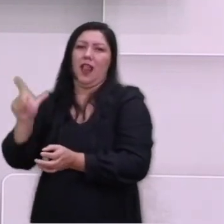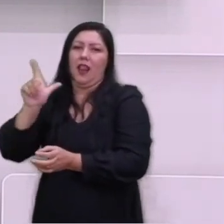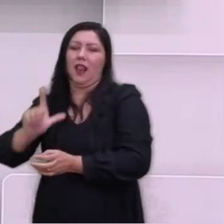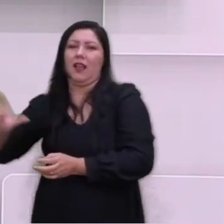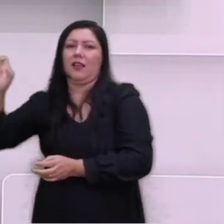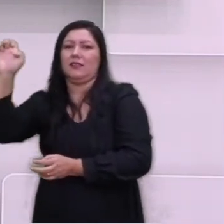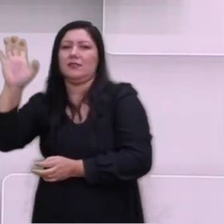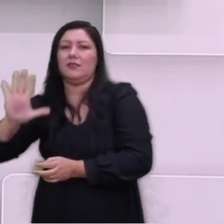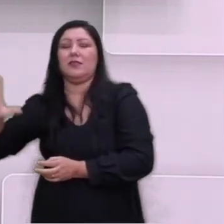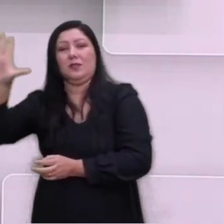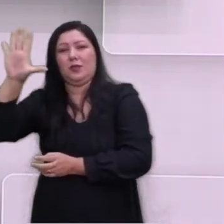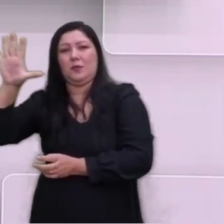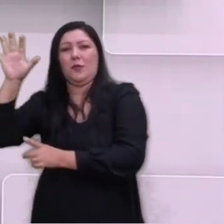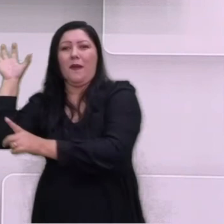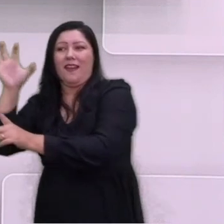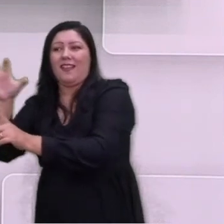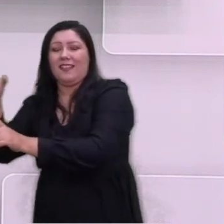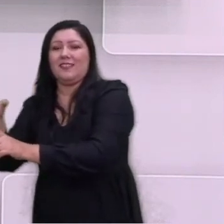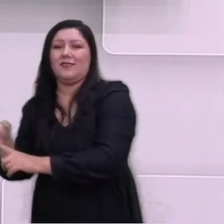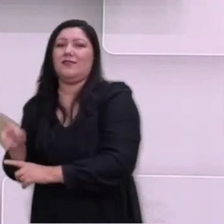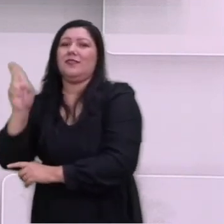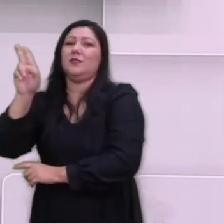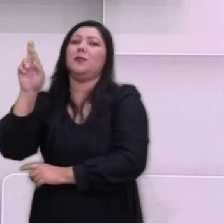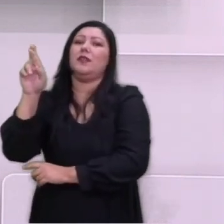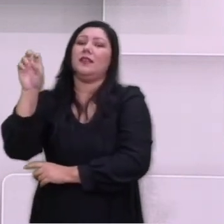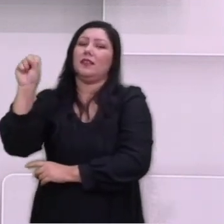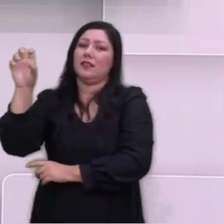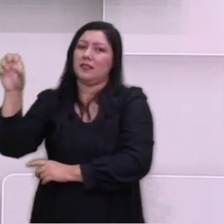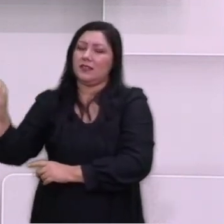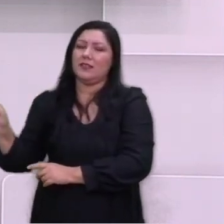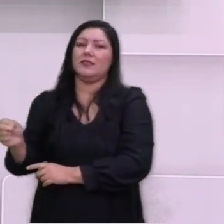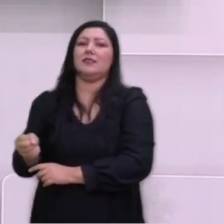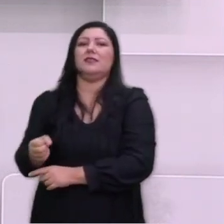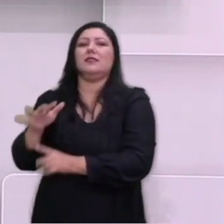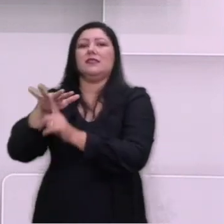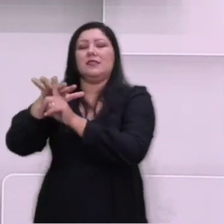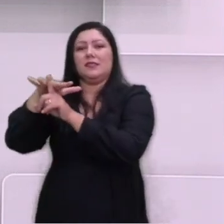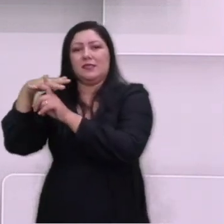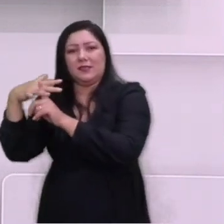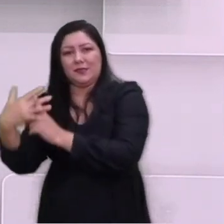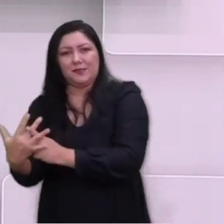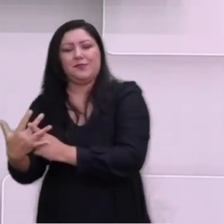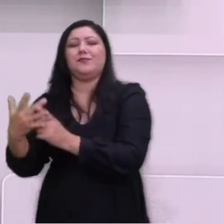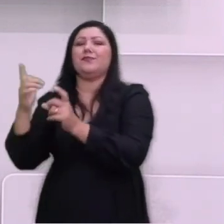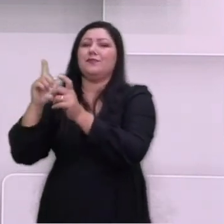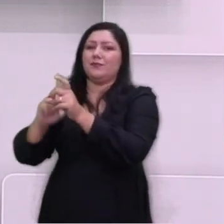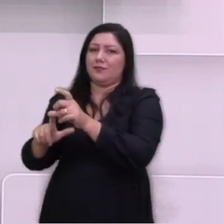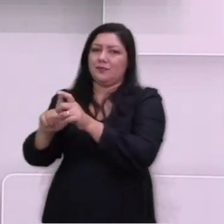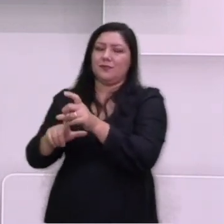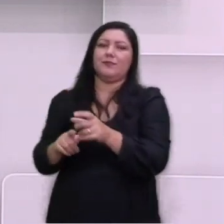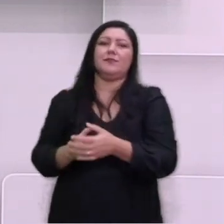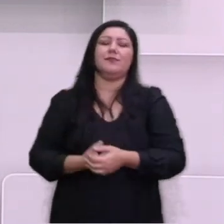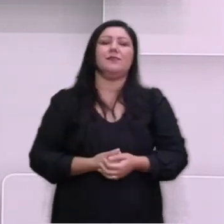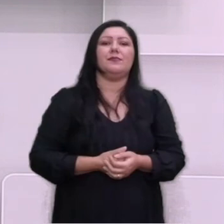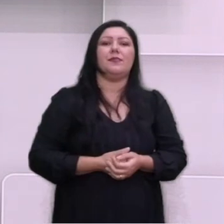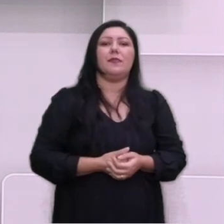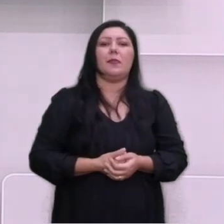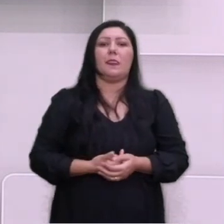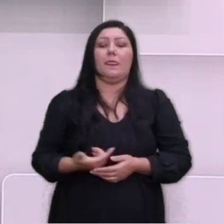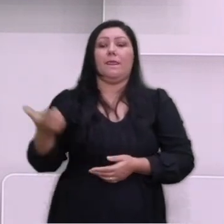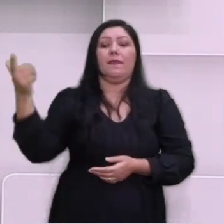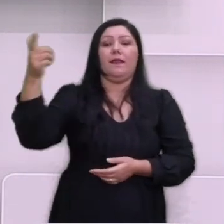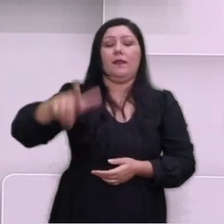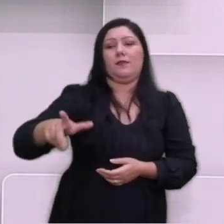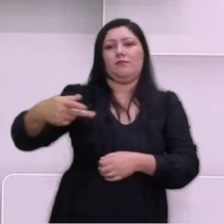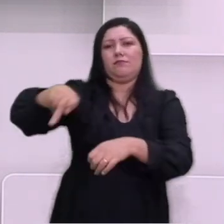passaram a sofrer influência da União Soviética, do socialismo e o comunismo. Já os países